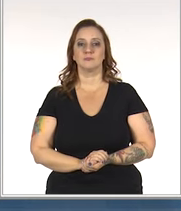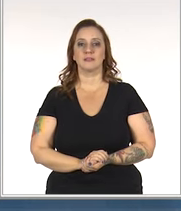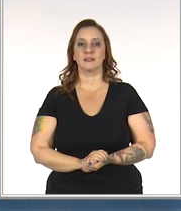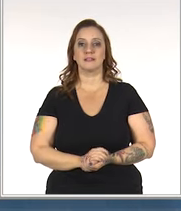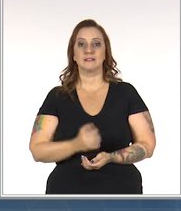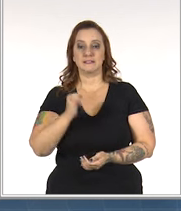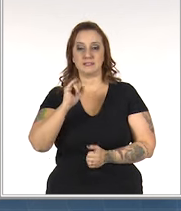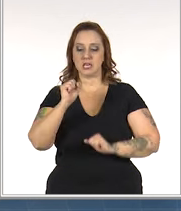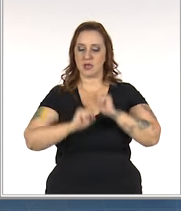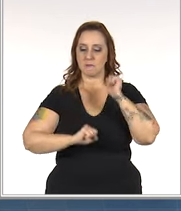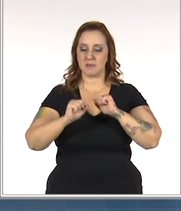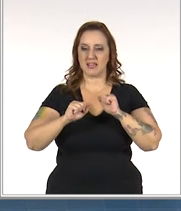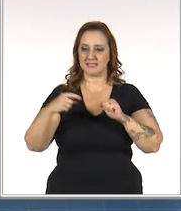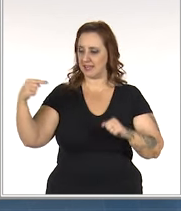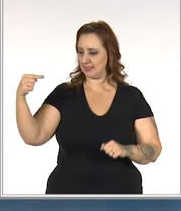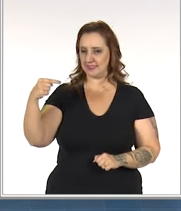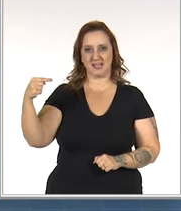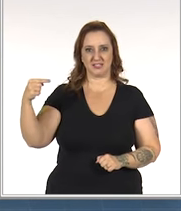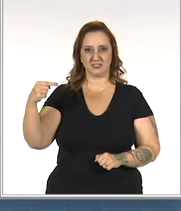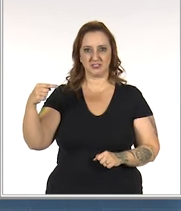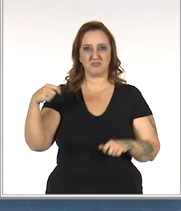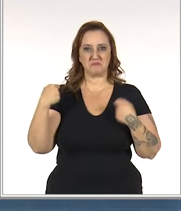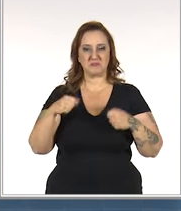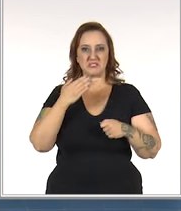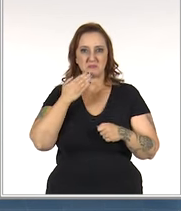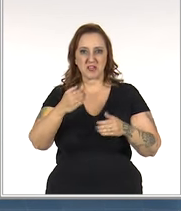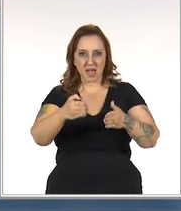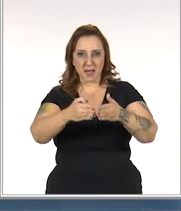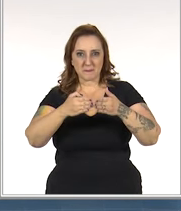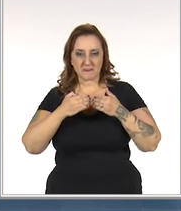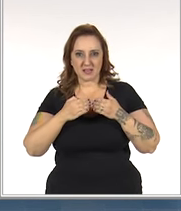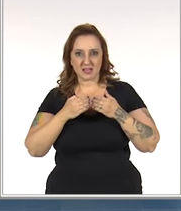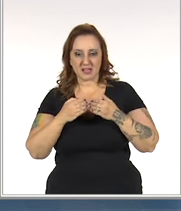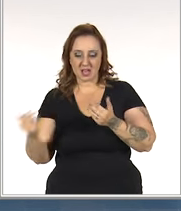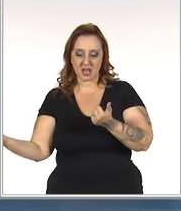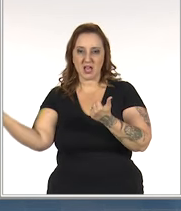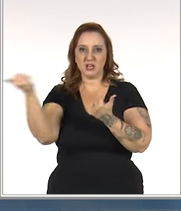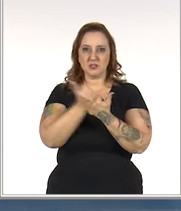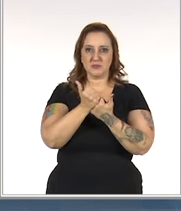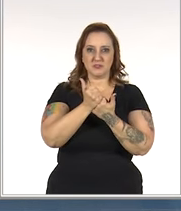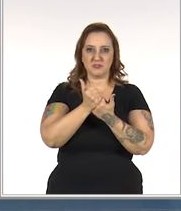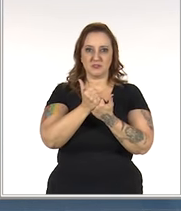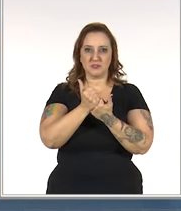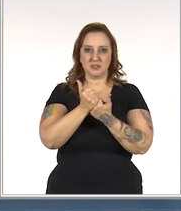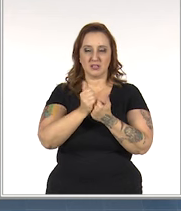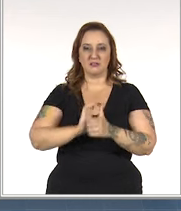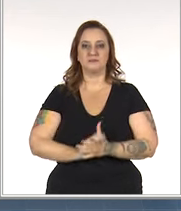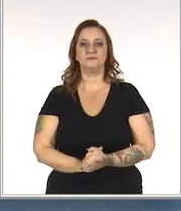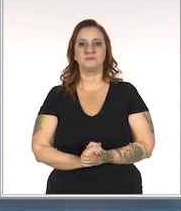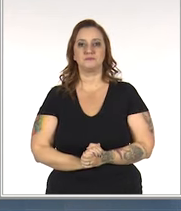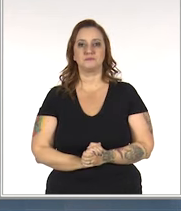Se minha empresa está no vermelho, devo pedir um empréstimo para cobrir os gastos?